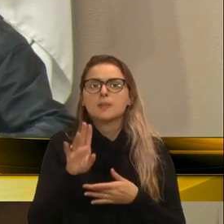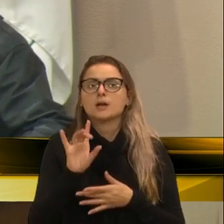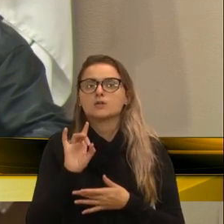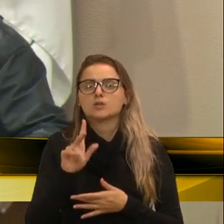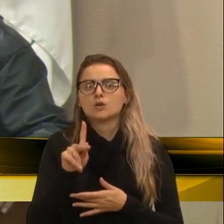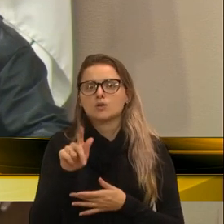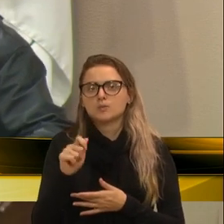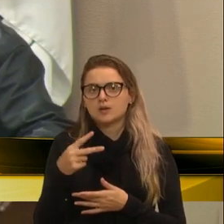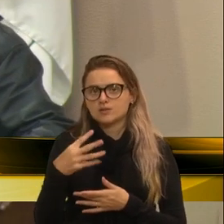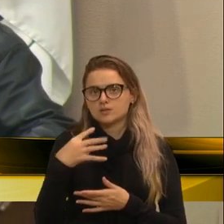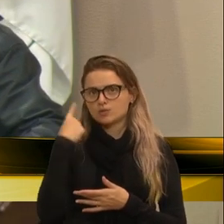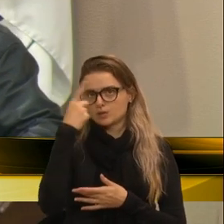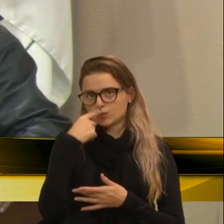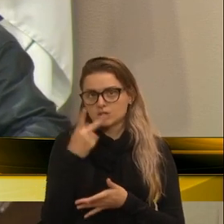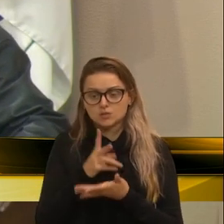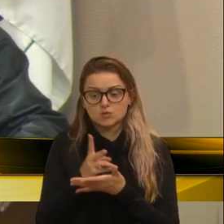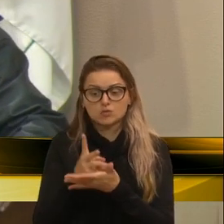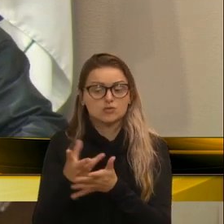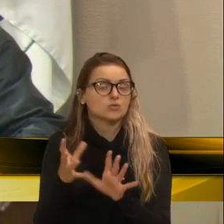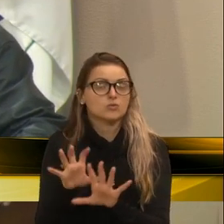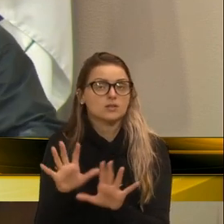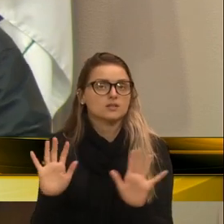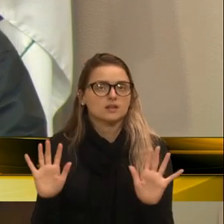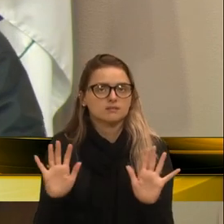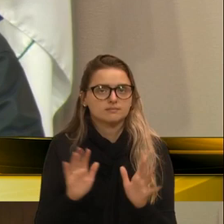horas continua dessa forma e pronto?